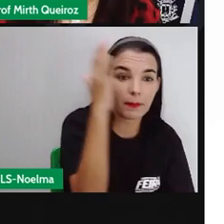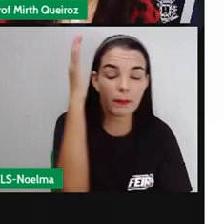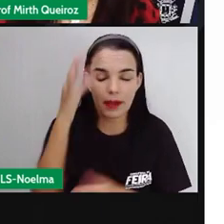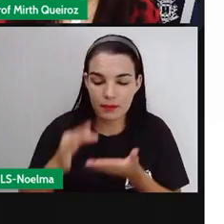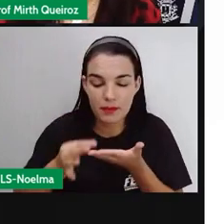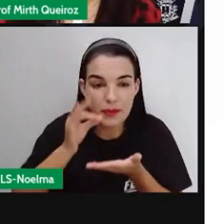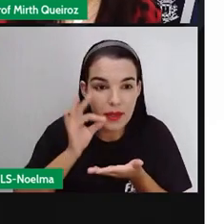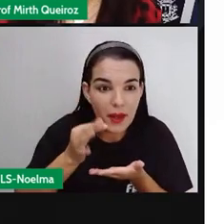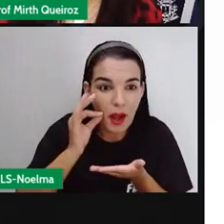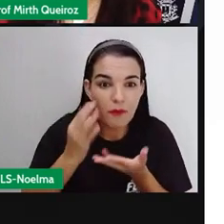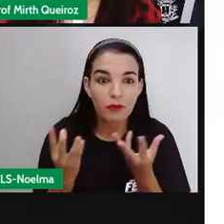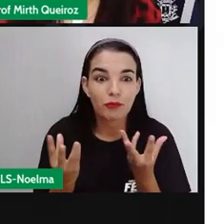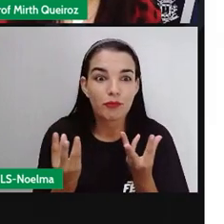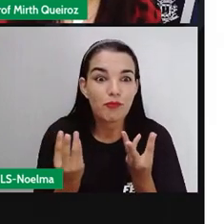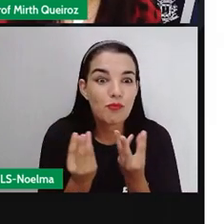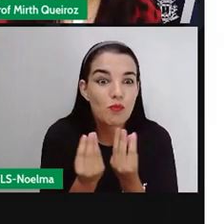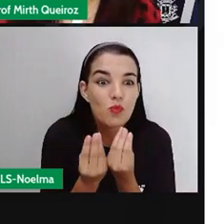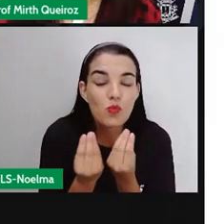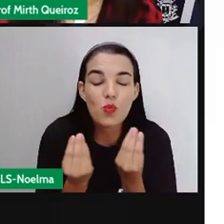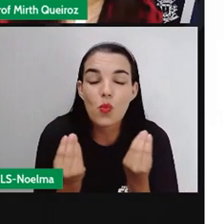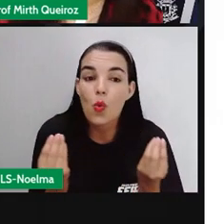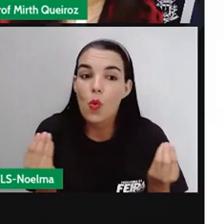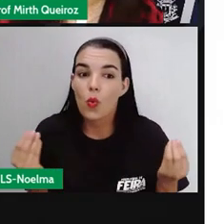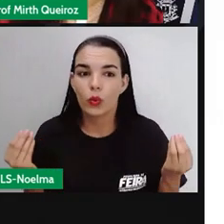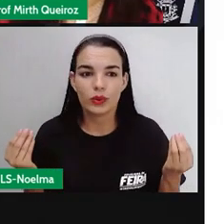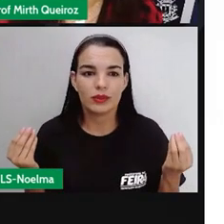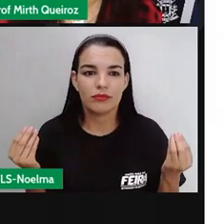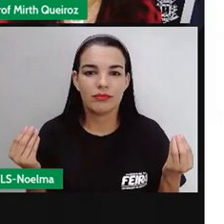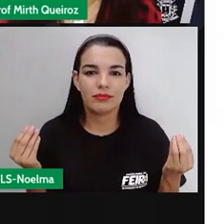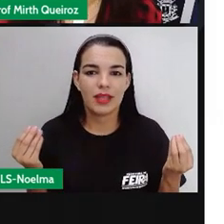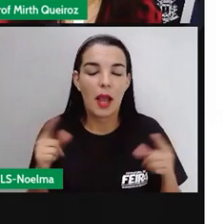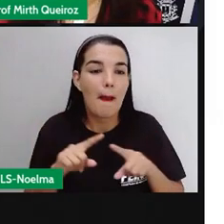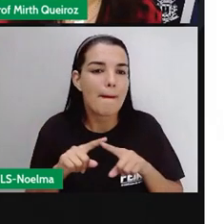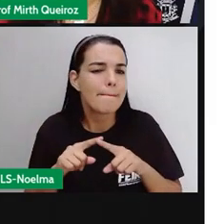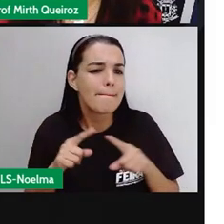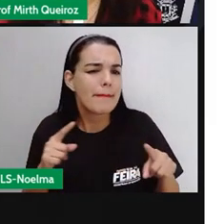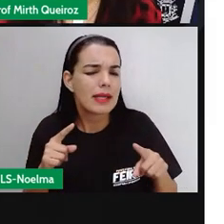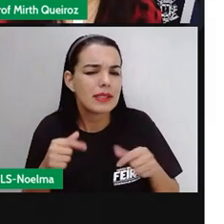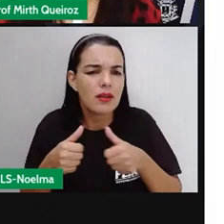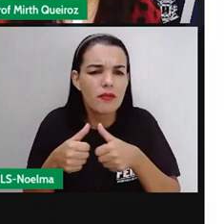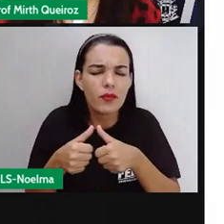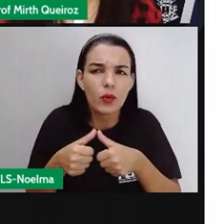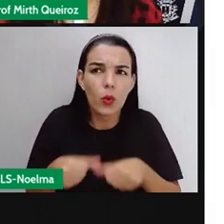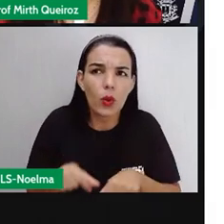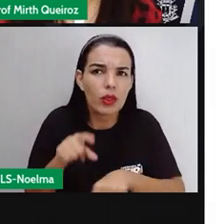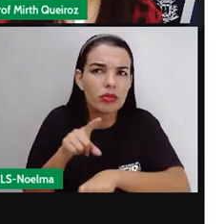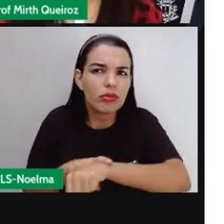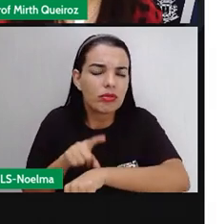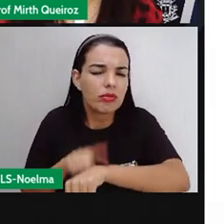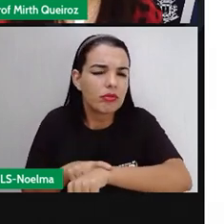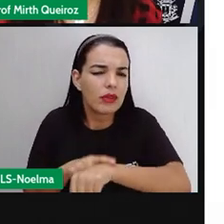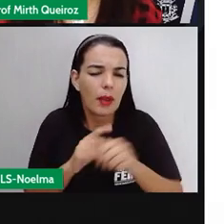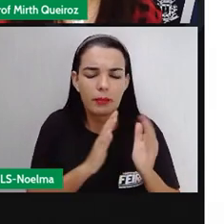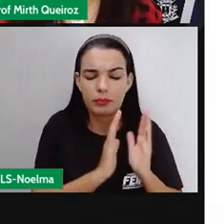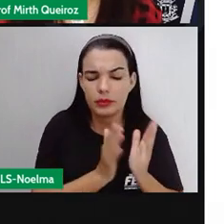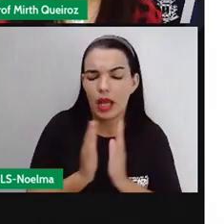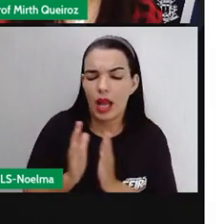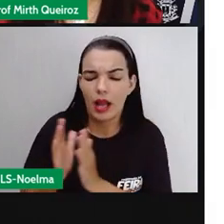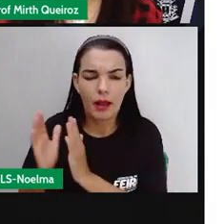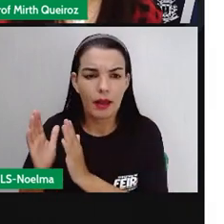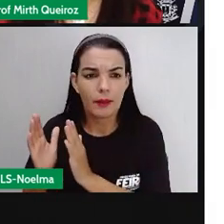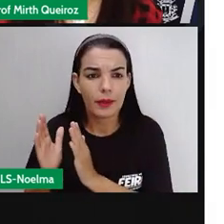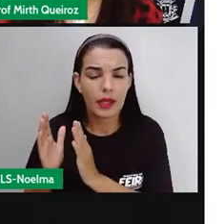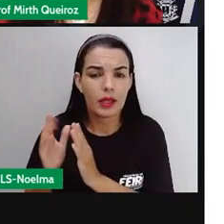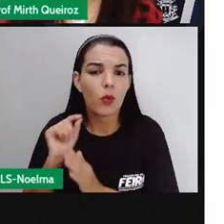ciclo do café passou por uma séria carência de mão de obra. Por quê? Porque foi nesse período que começou-se os